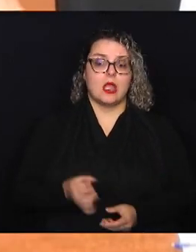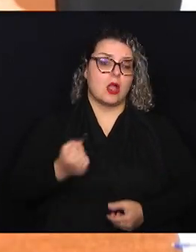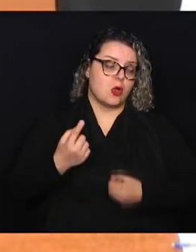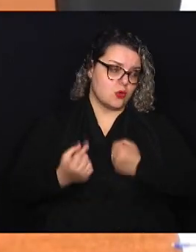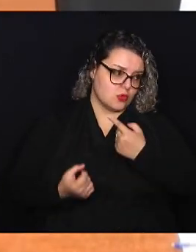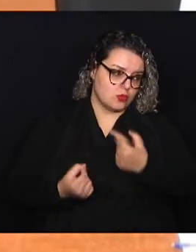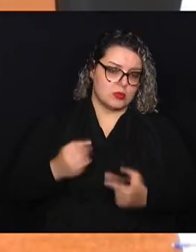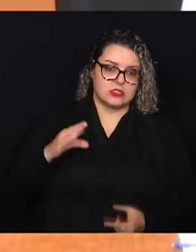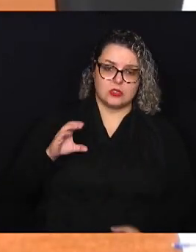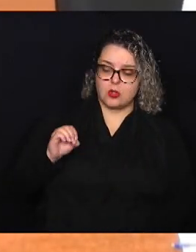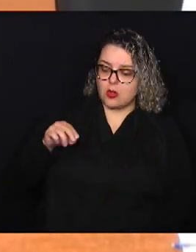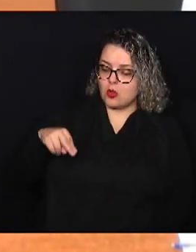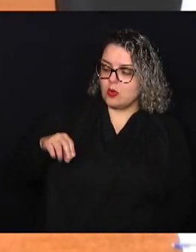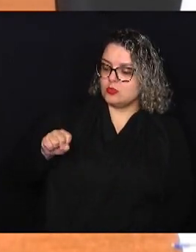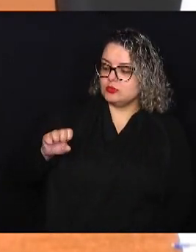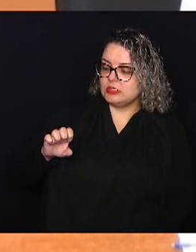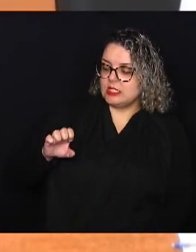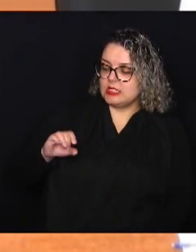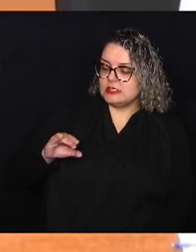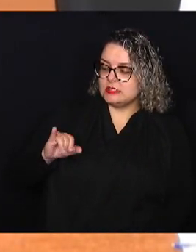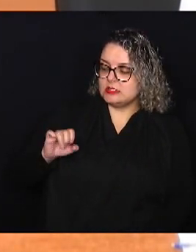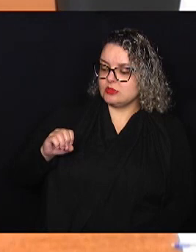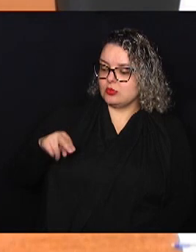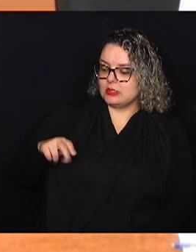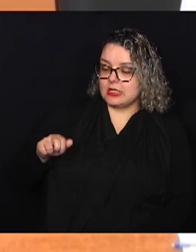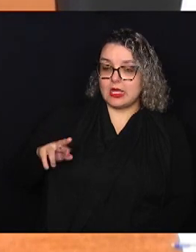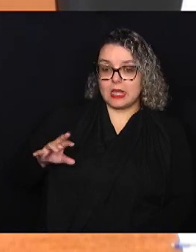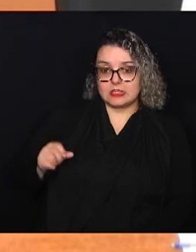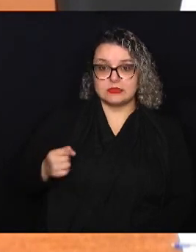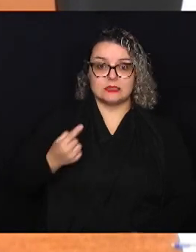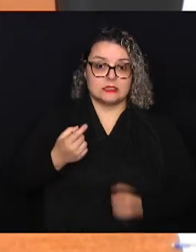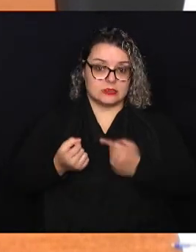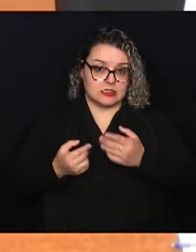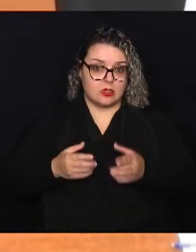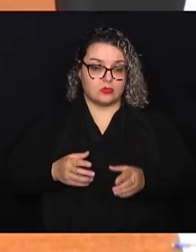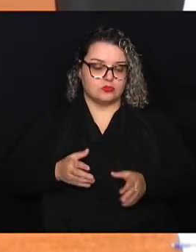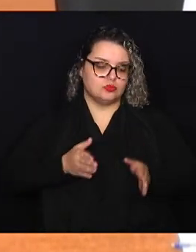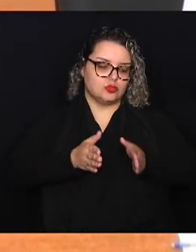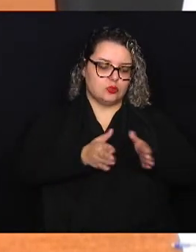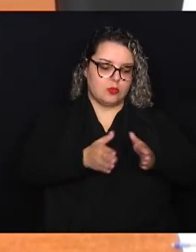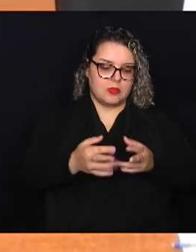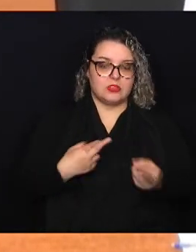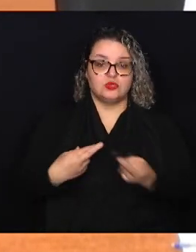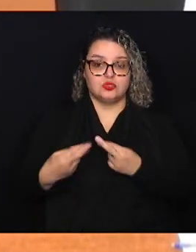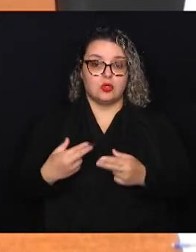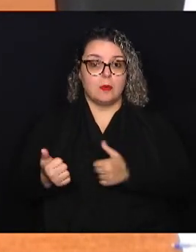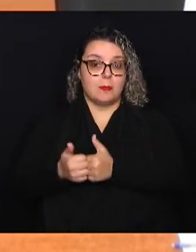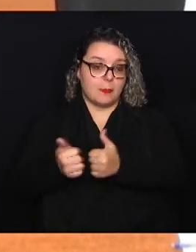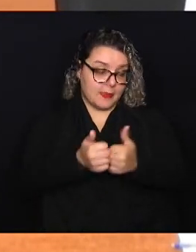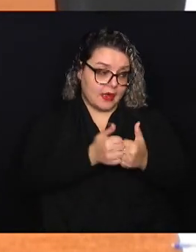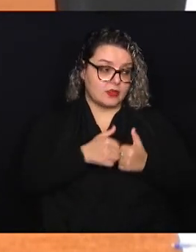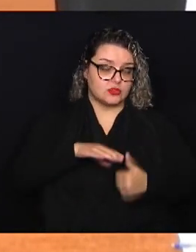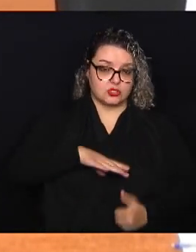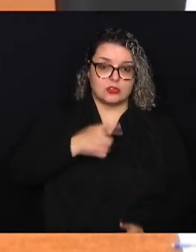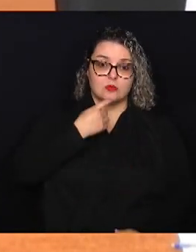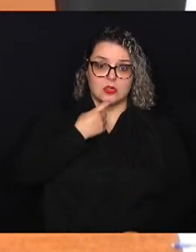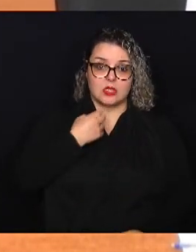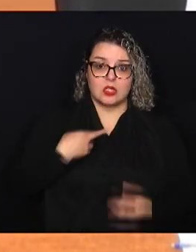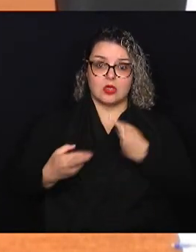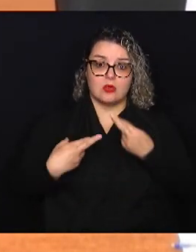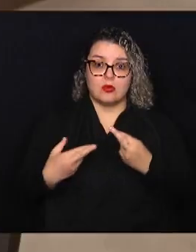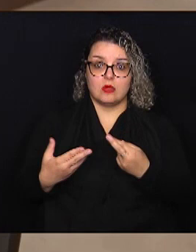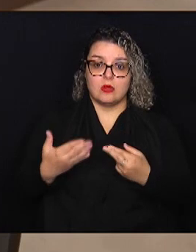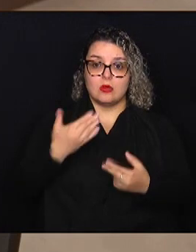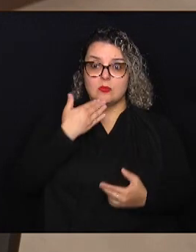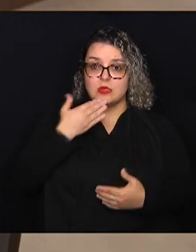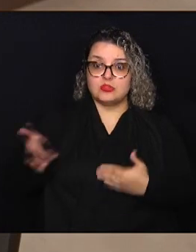concessionárias e alguns trechos de rodovia aqui no entorno de Campinas que inclusive a rodovia vem pedindo para fechar